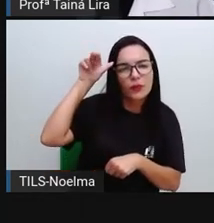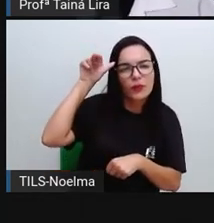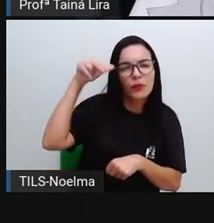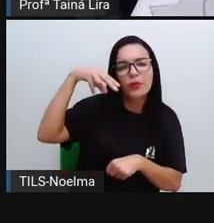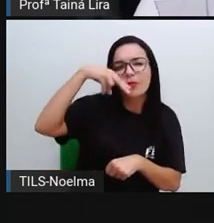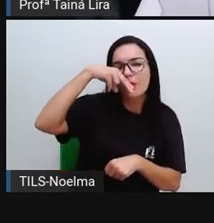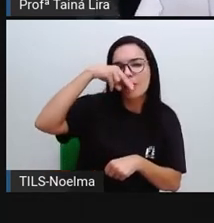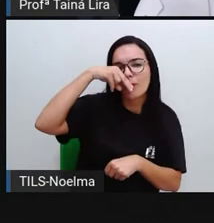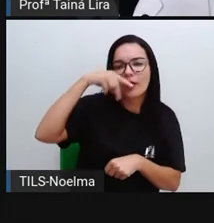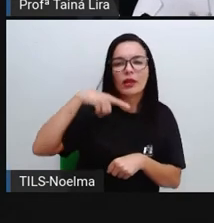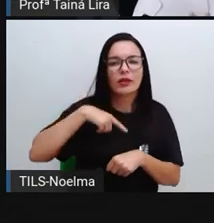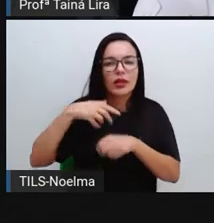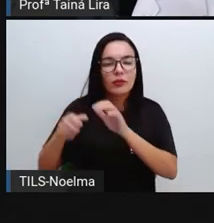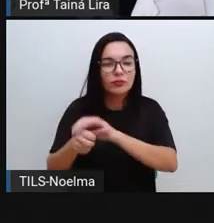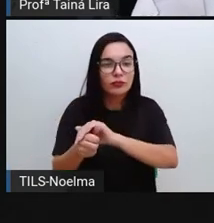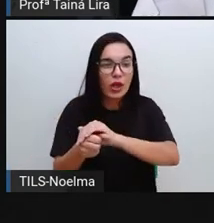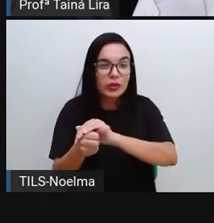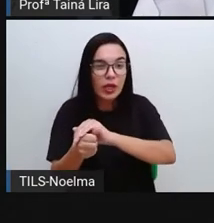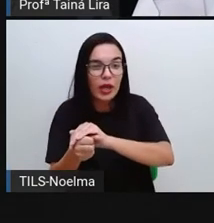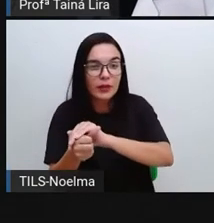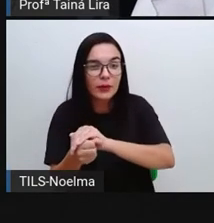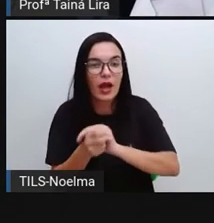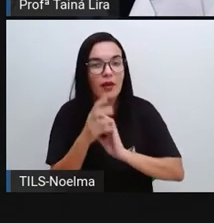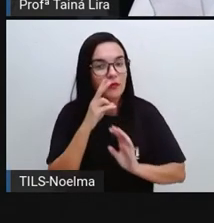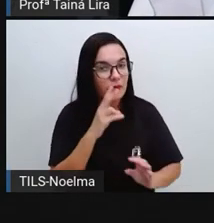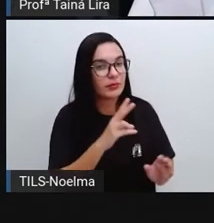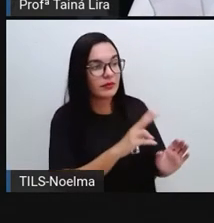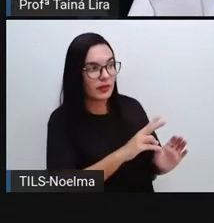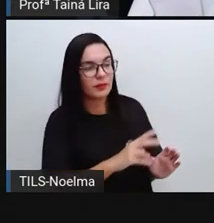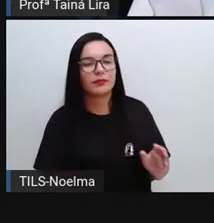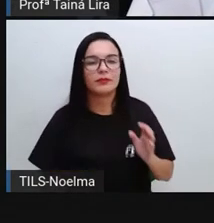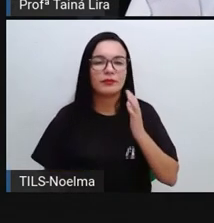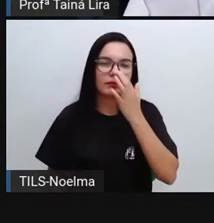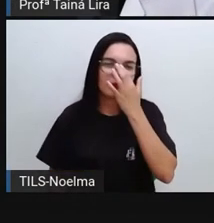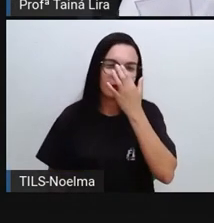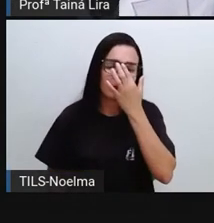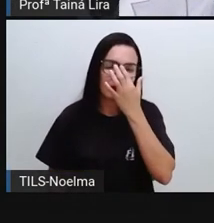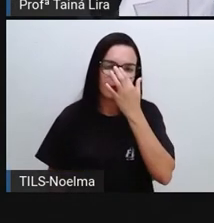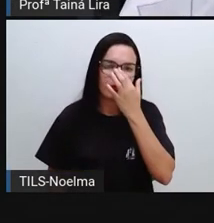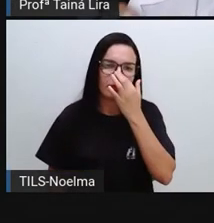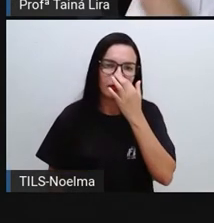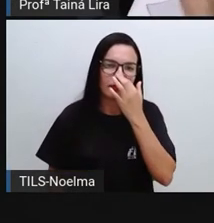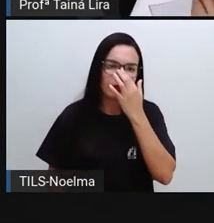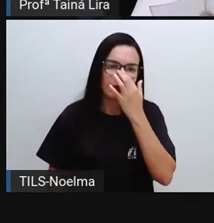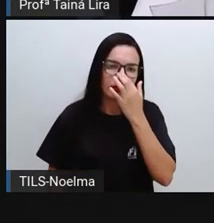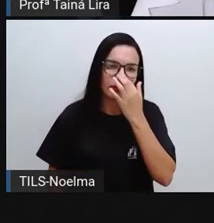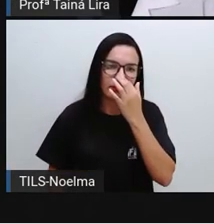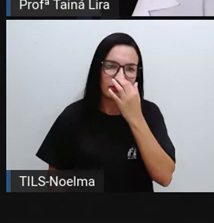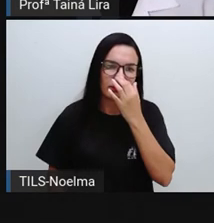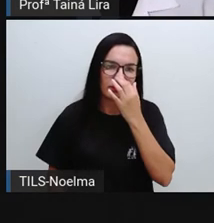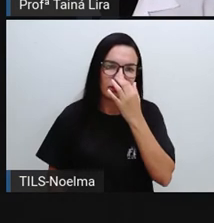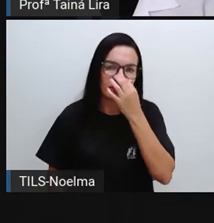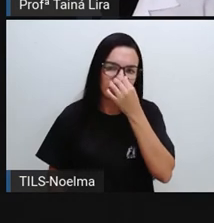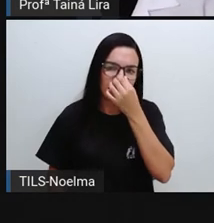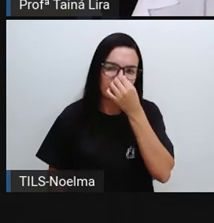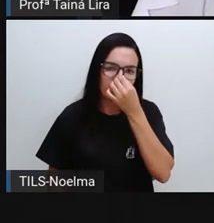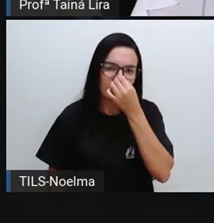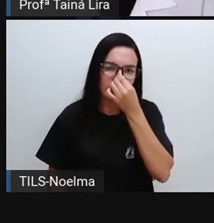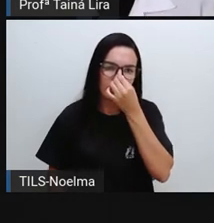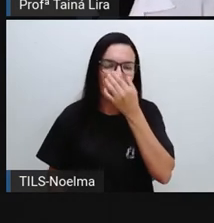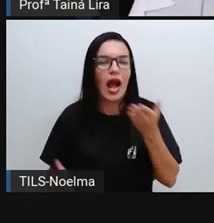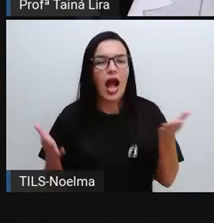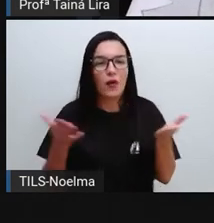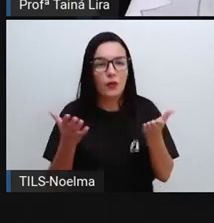tá? Então, vamos lá? Então, a gente, o que a gente vai fazer aqui agora, Pró, a gente vai